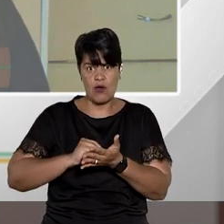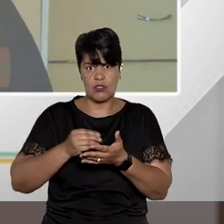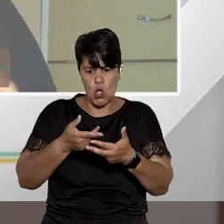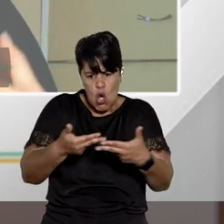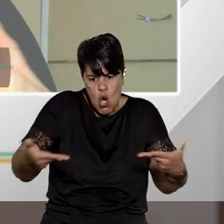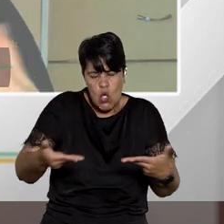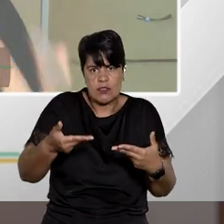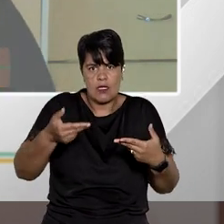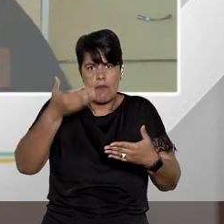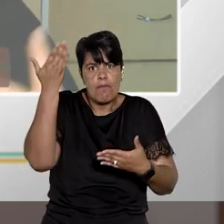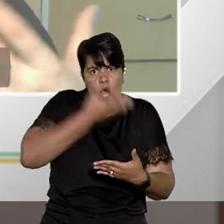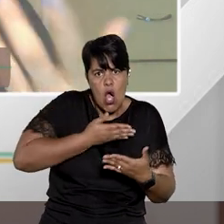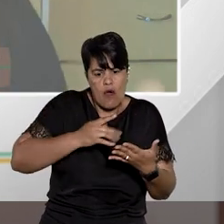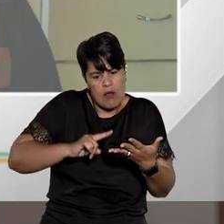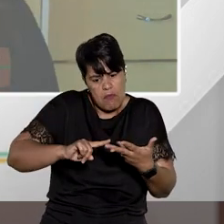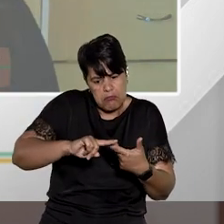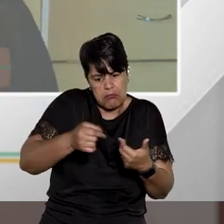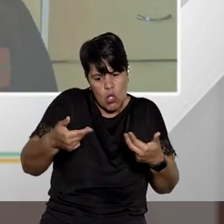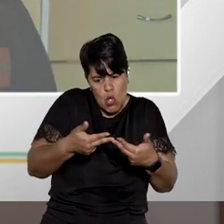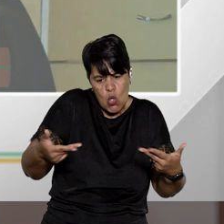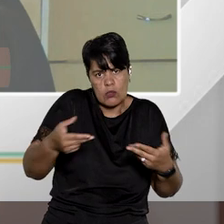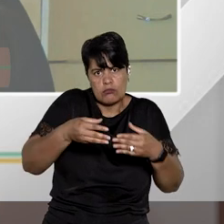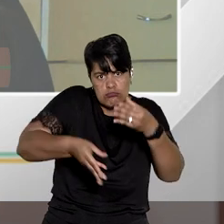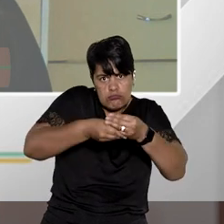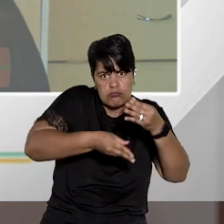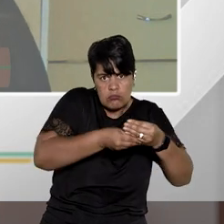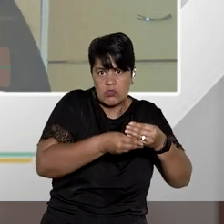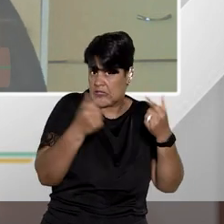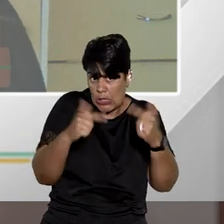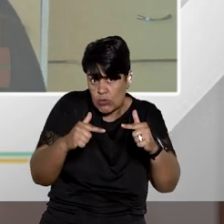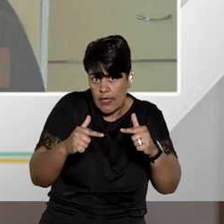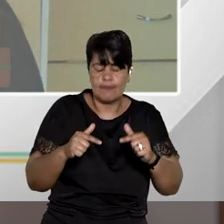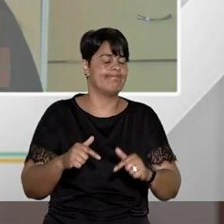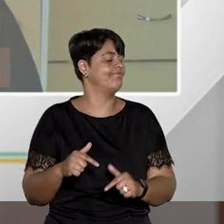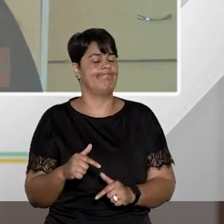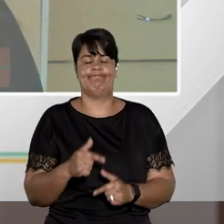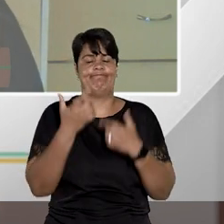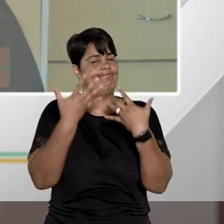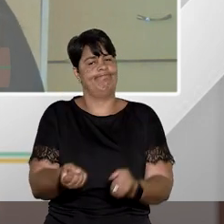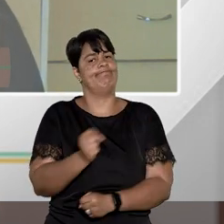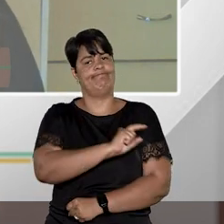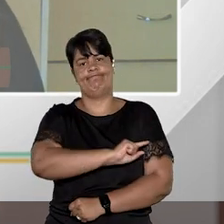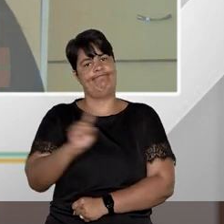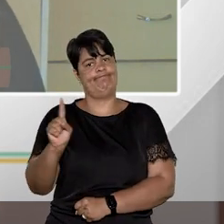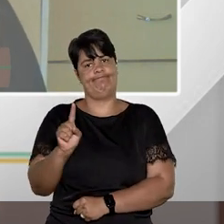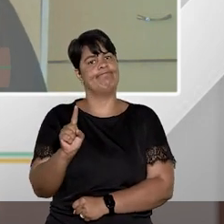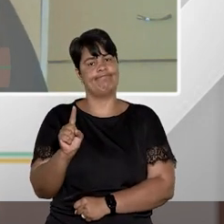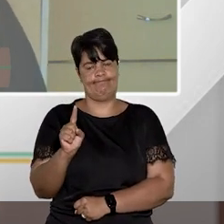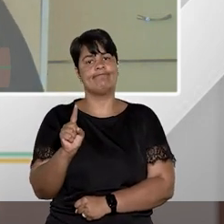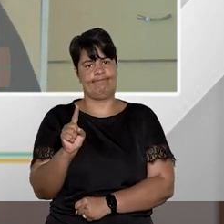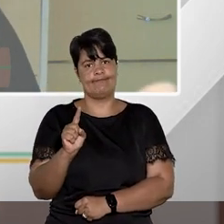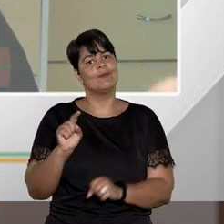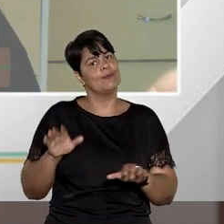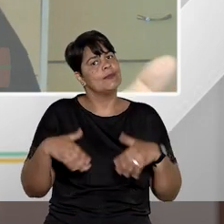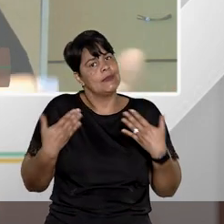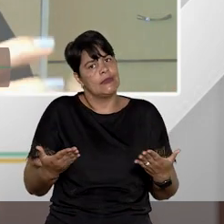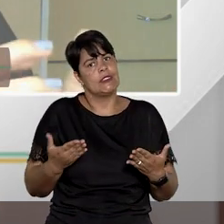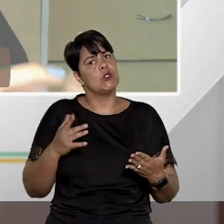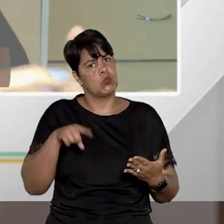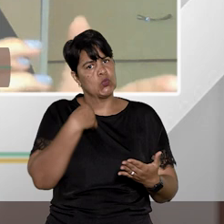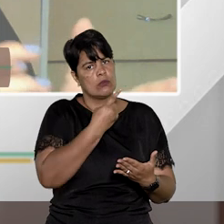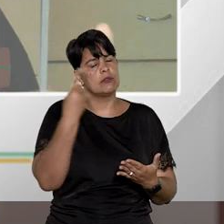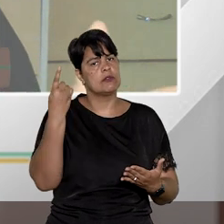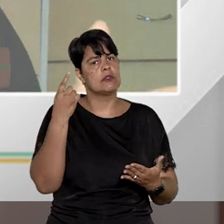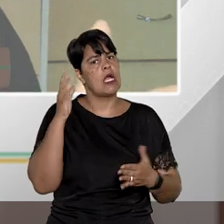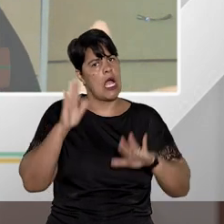fatos novos, novos, simplesmente querendo repetir aquilo ali, isso não é admitido pela jurisprudência. Então, é muito comum